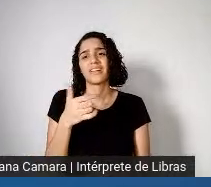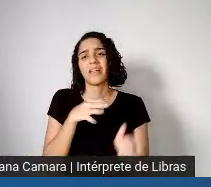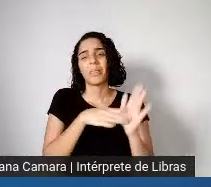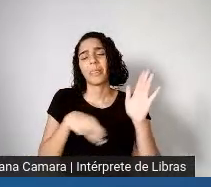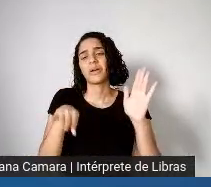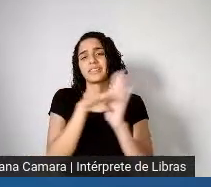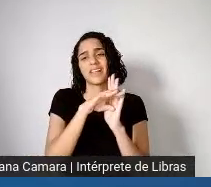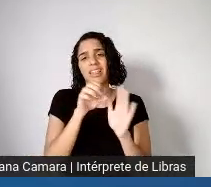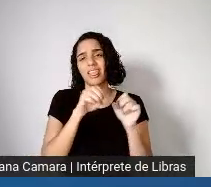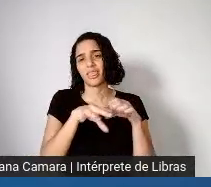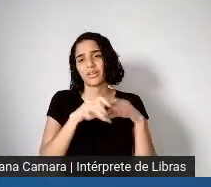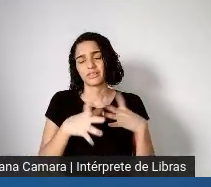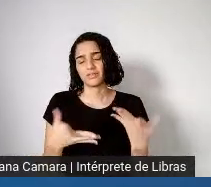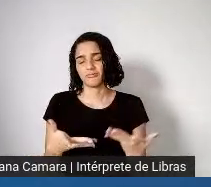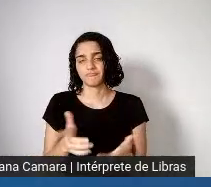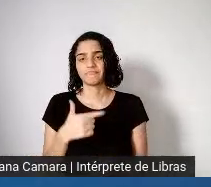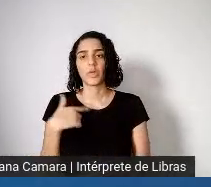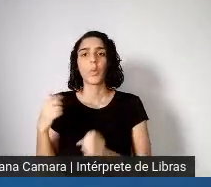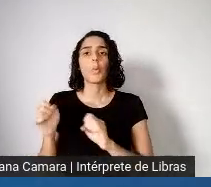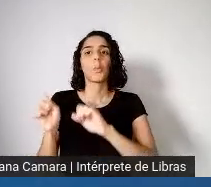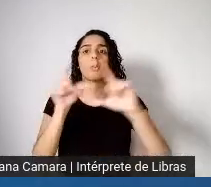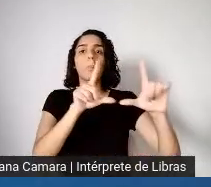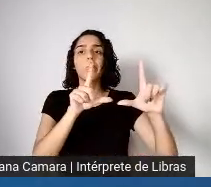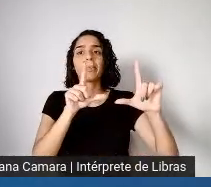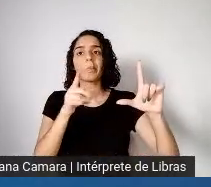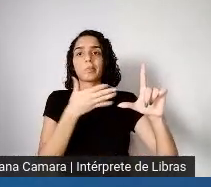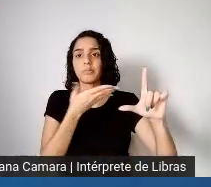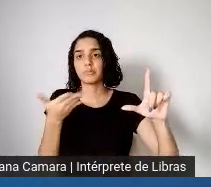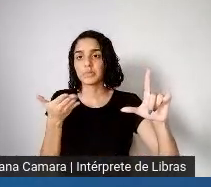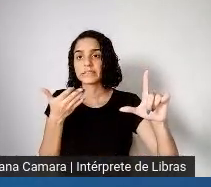para mostrar rapidamente